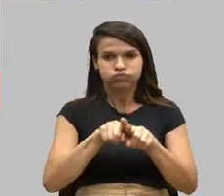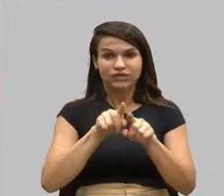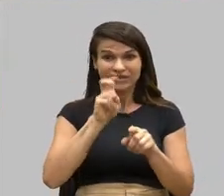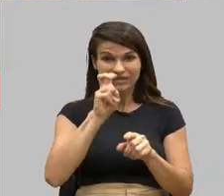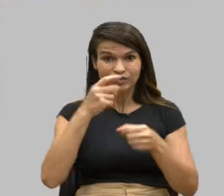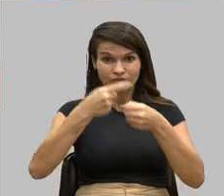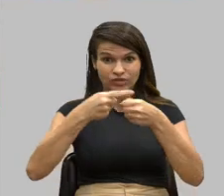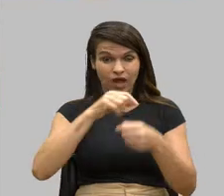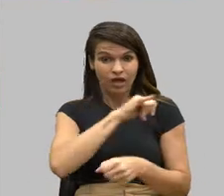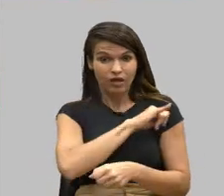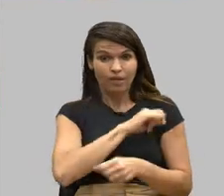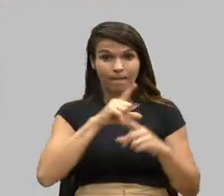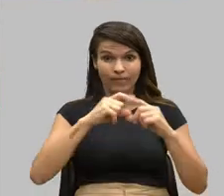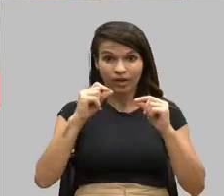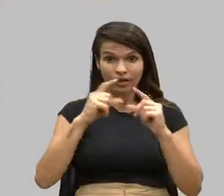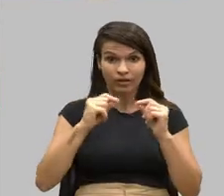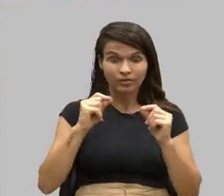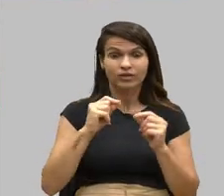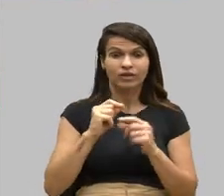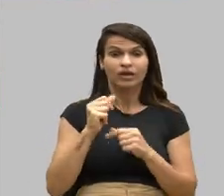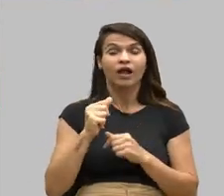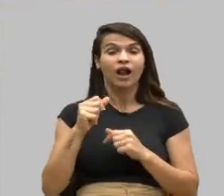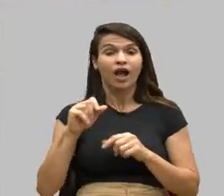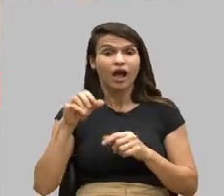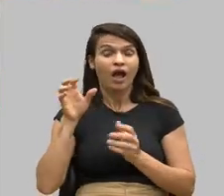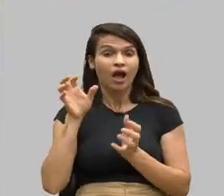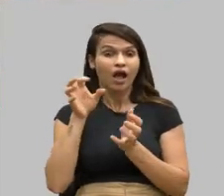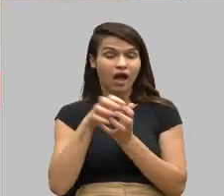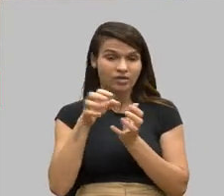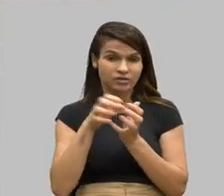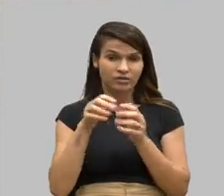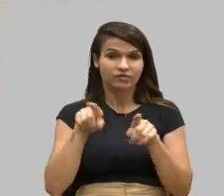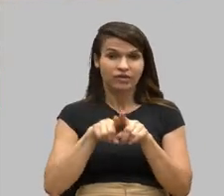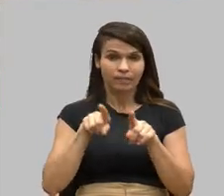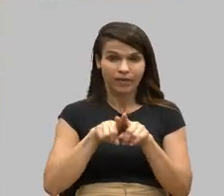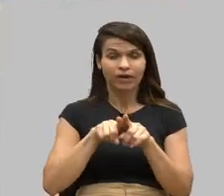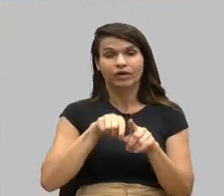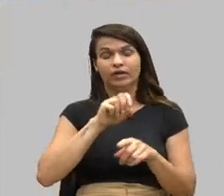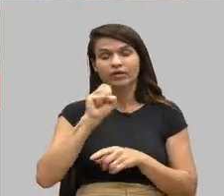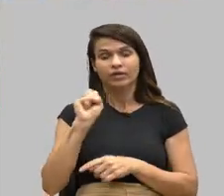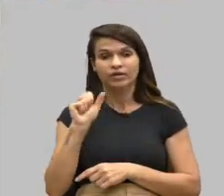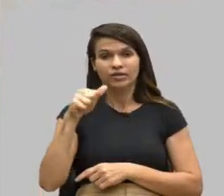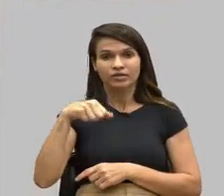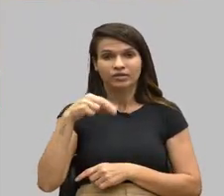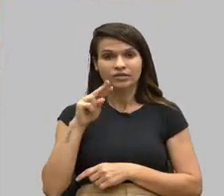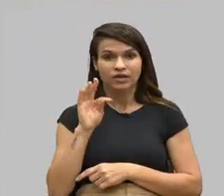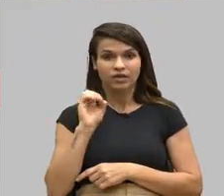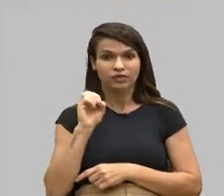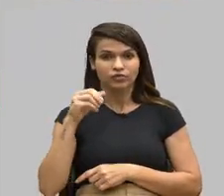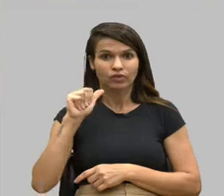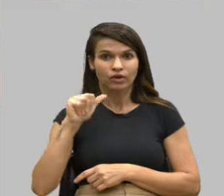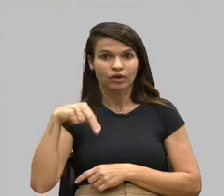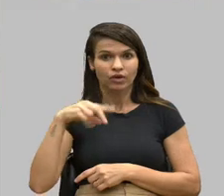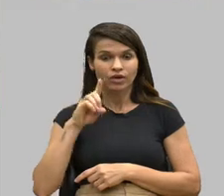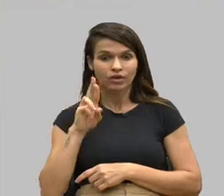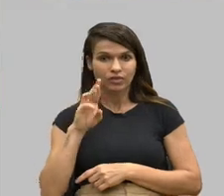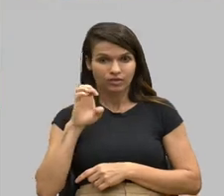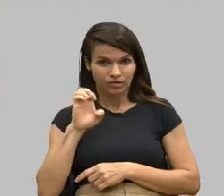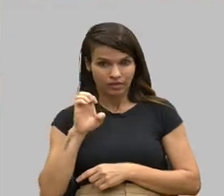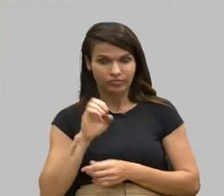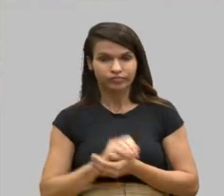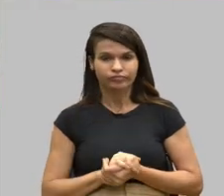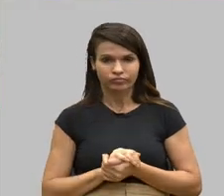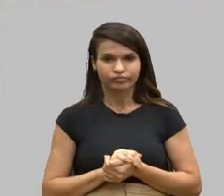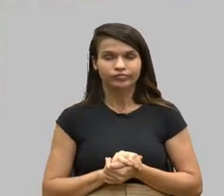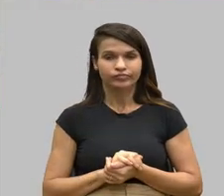Rio, Brasília, Santander e Recife. E aí o meu requerimento prossegue, mas dizer